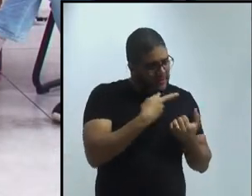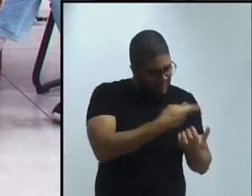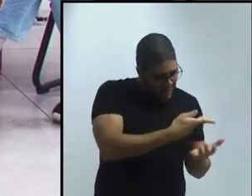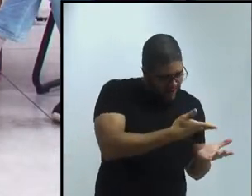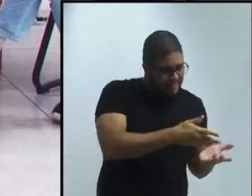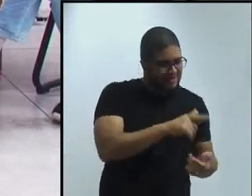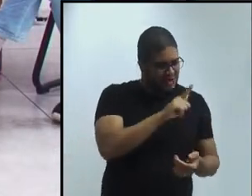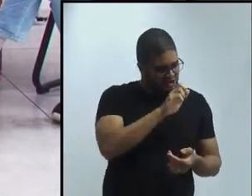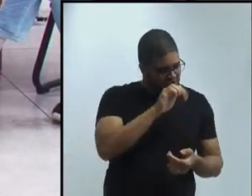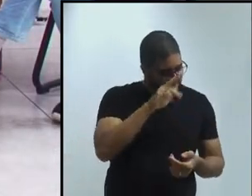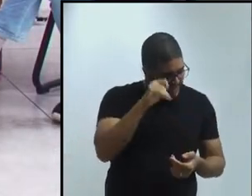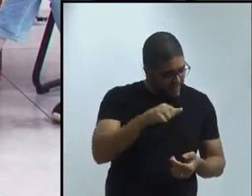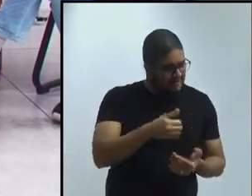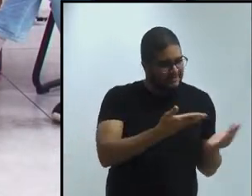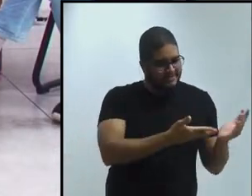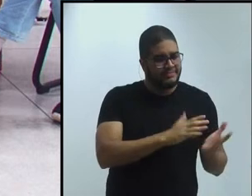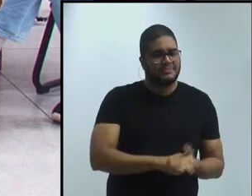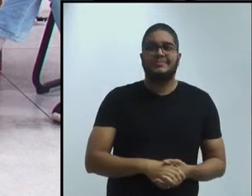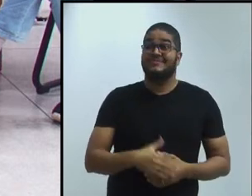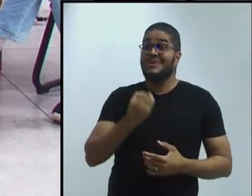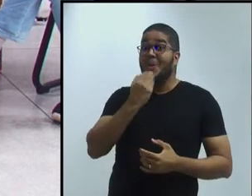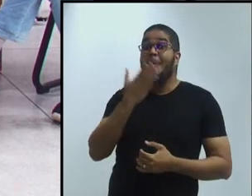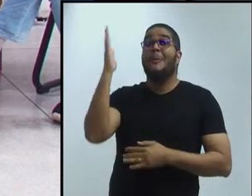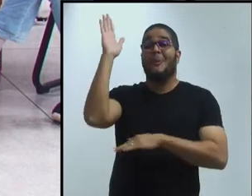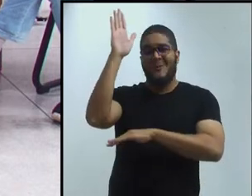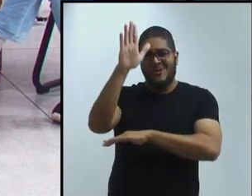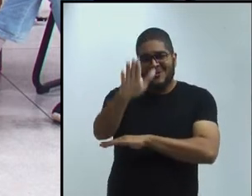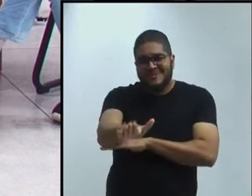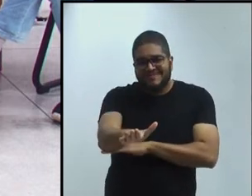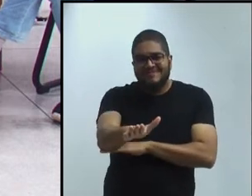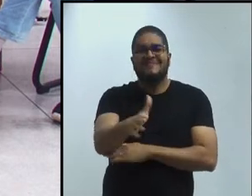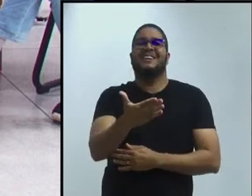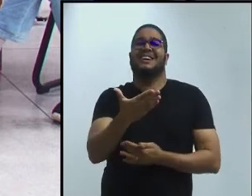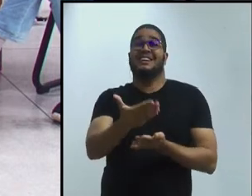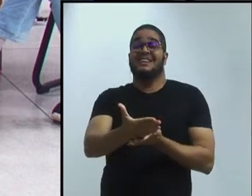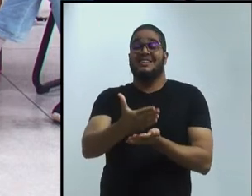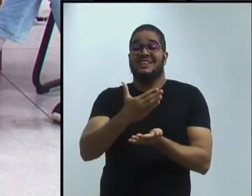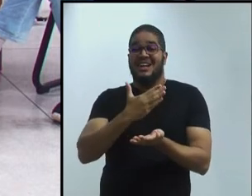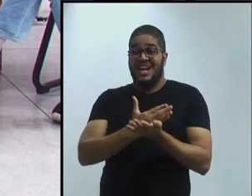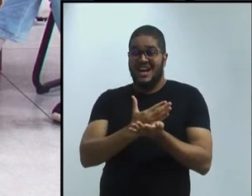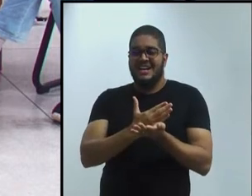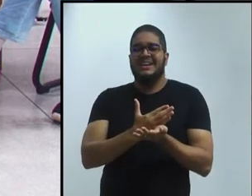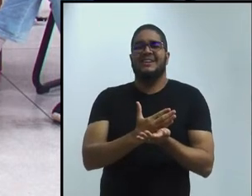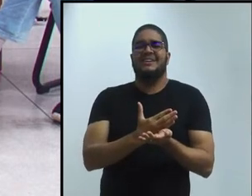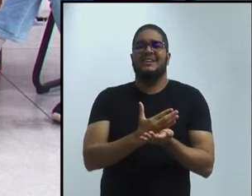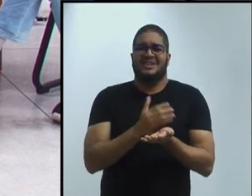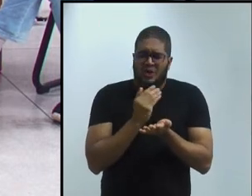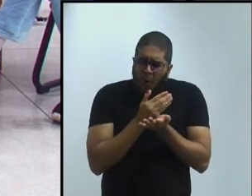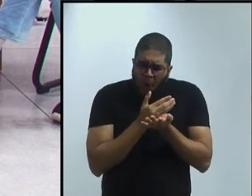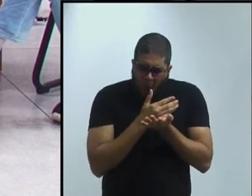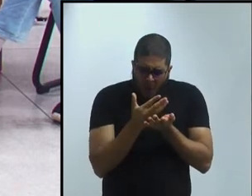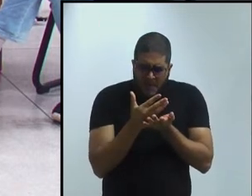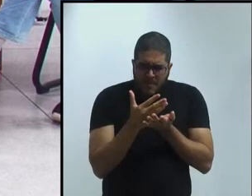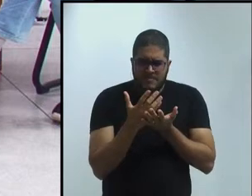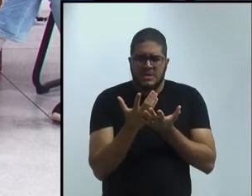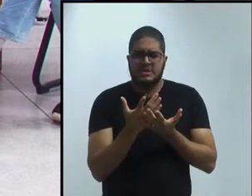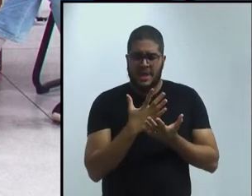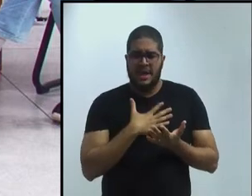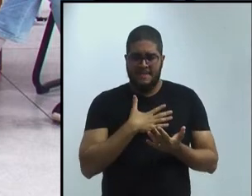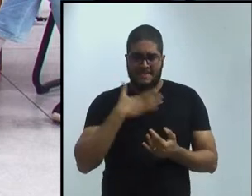Boa tarde. Antes de entrar no meu assunto, na minha fala, eu quero